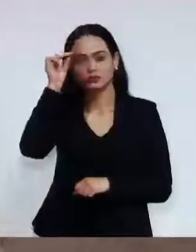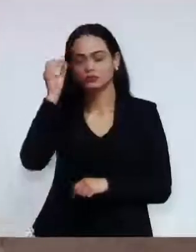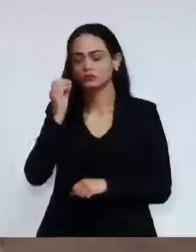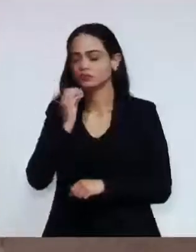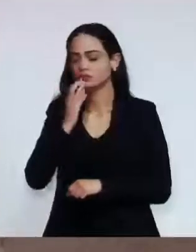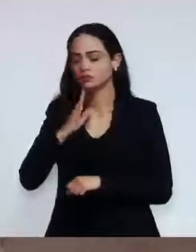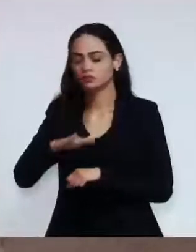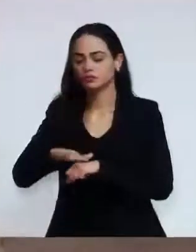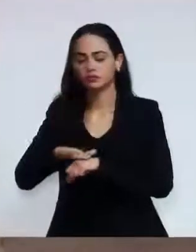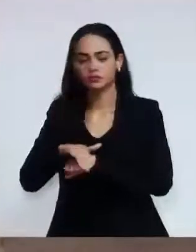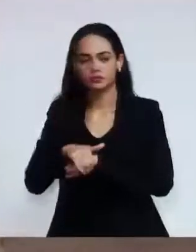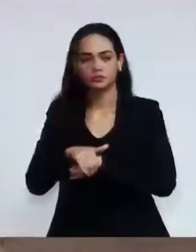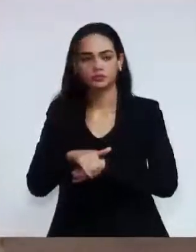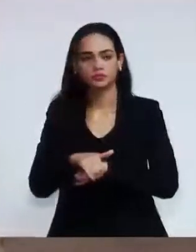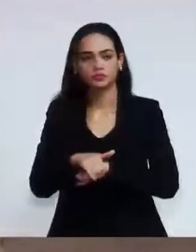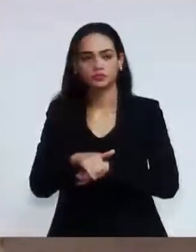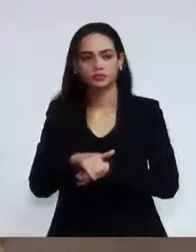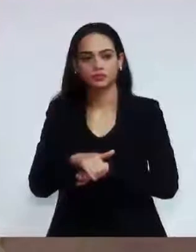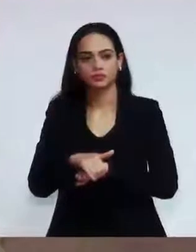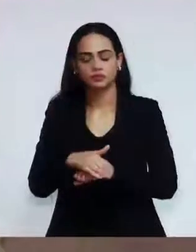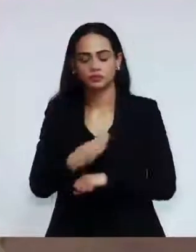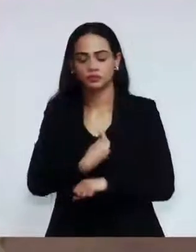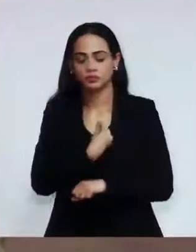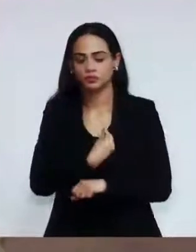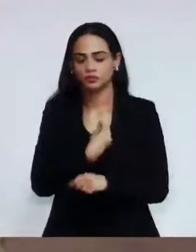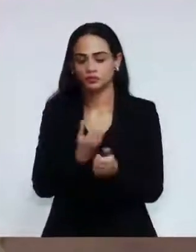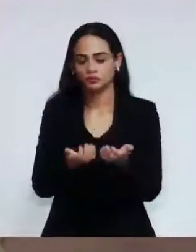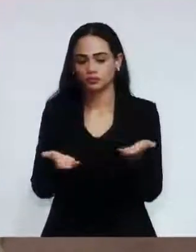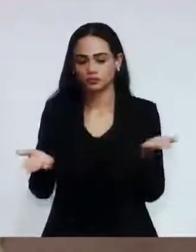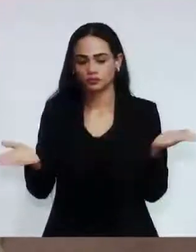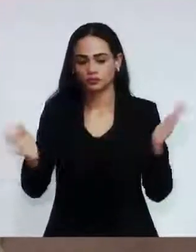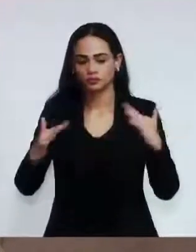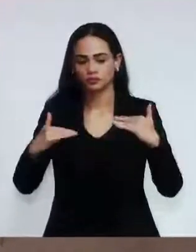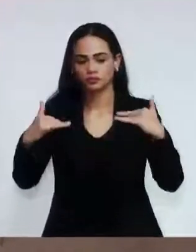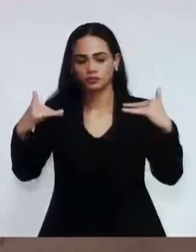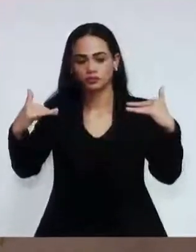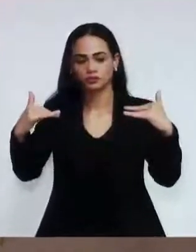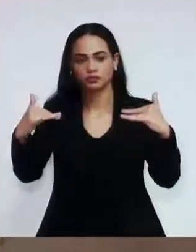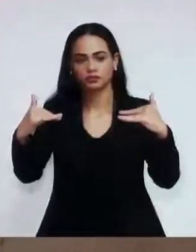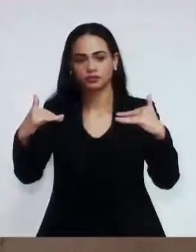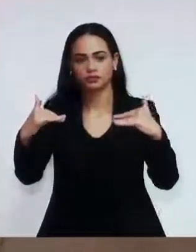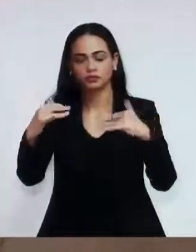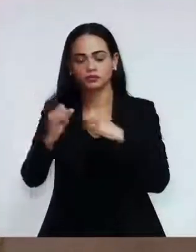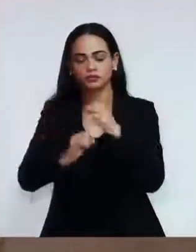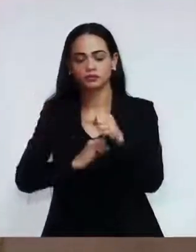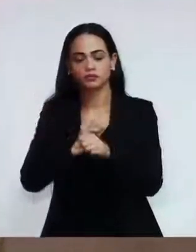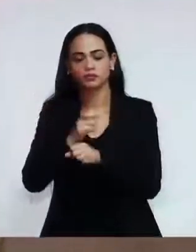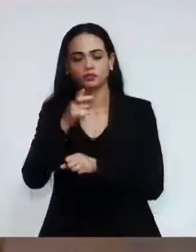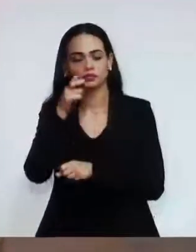boa noite, presidente, internautas, Don Zete, presidente do sindicato,